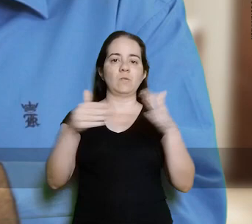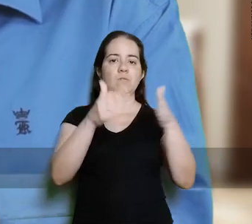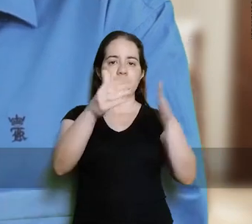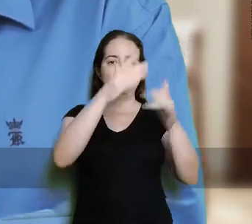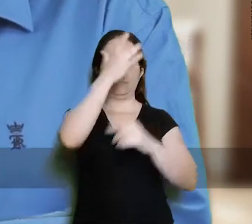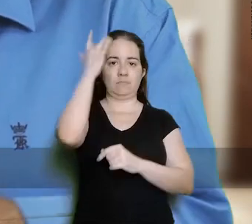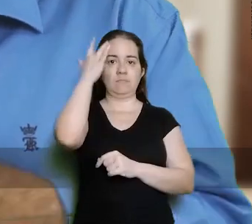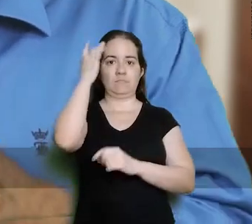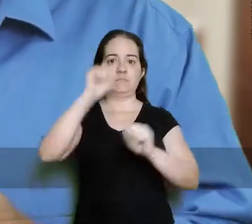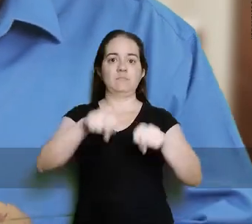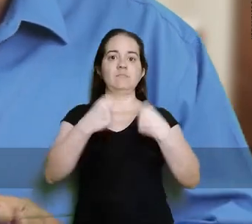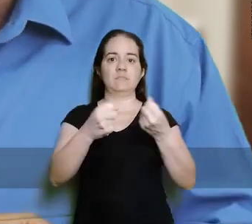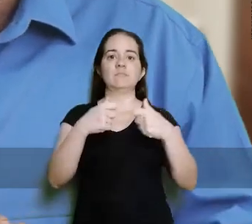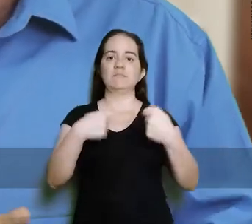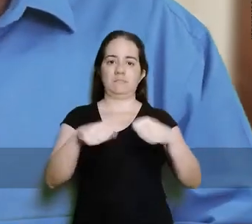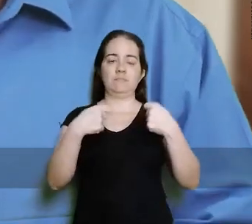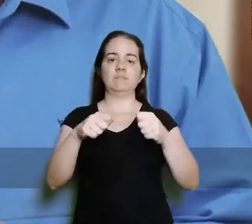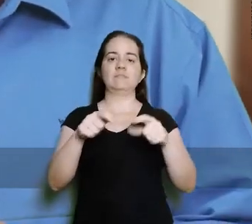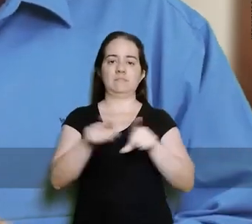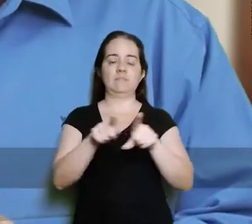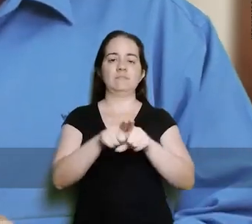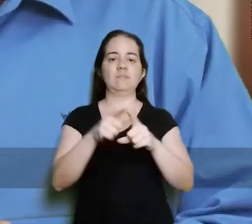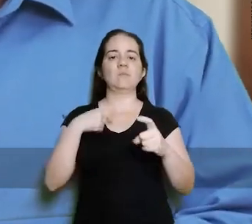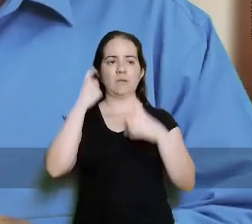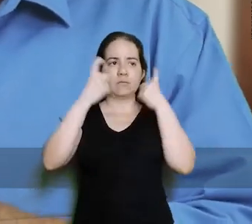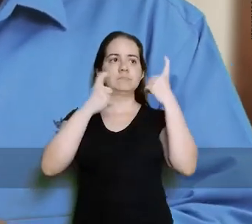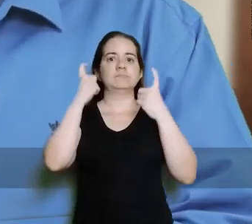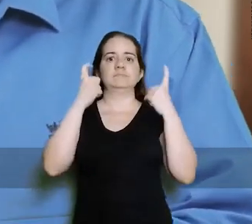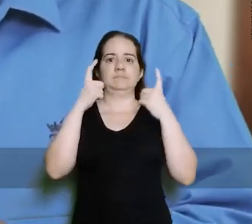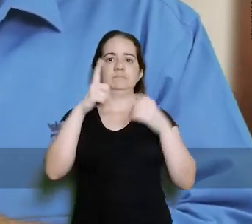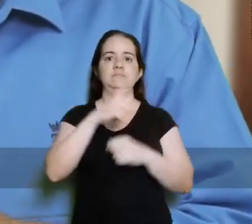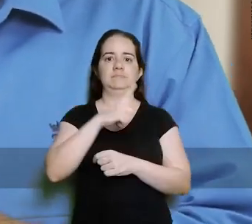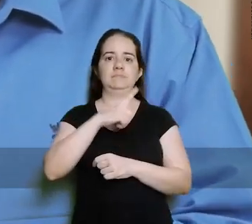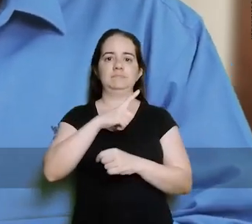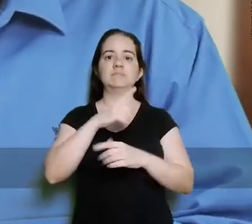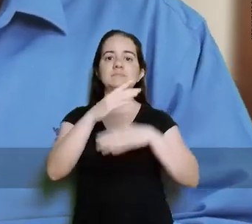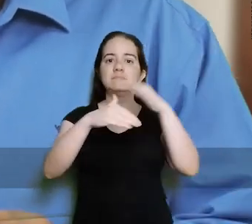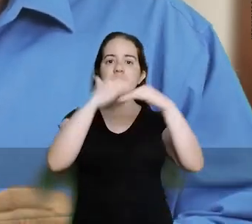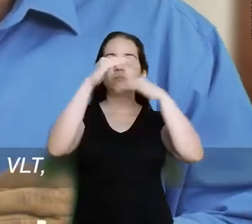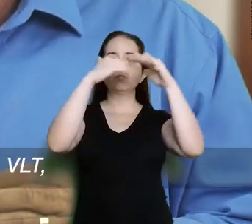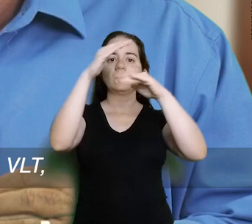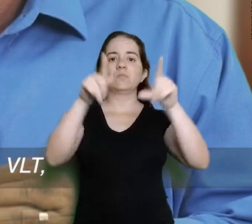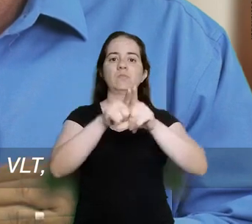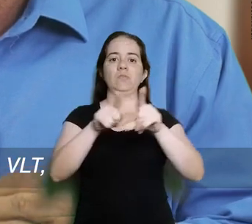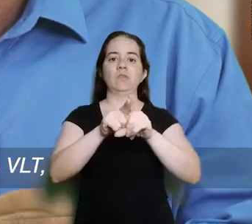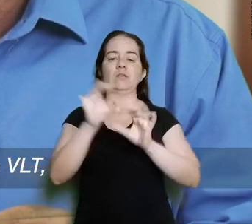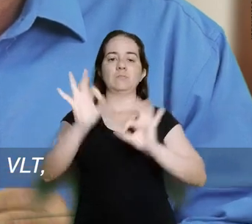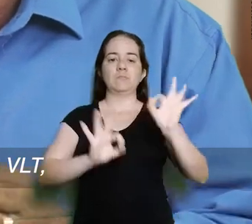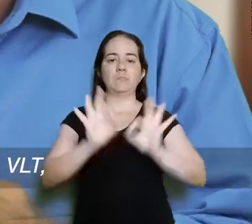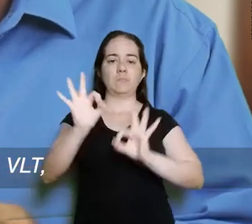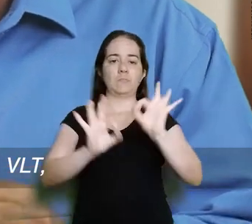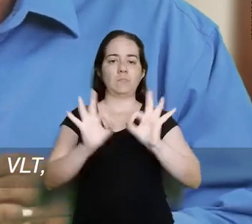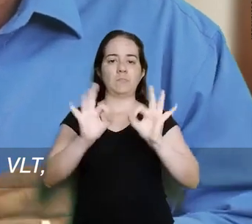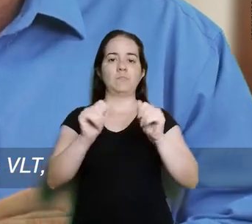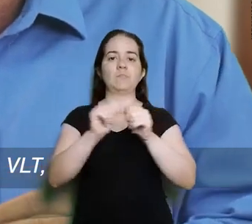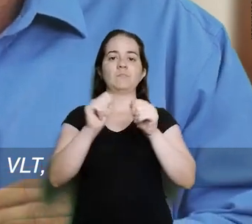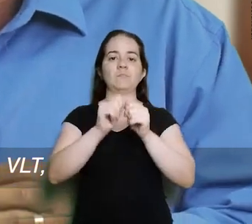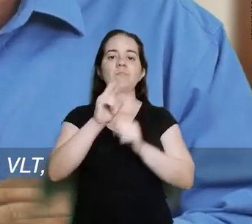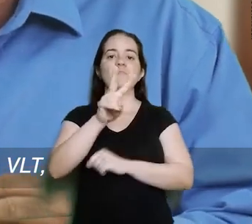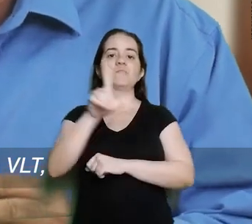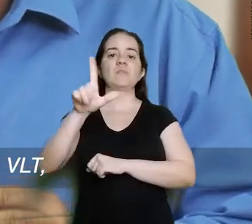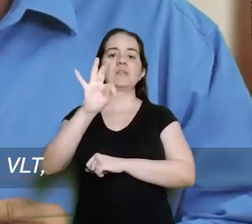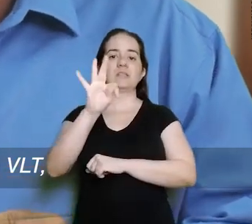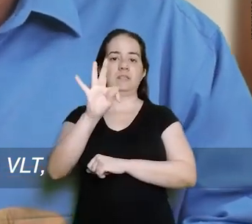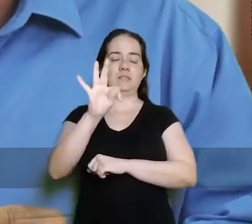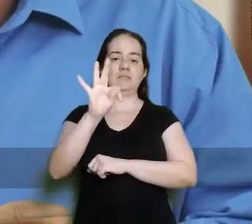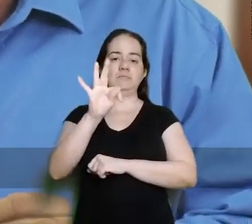Vamos dar segurança ao passageiro do Transcall. E para avançar na mobilidade, vamos resgatar o projeto técnico